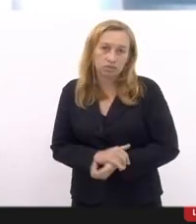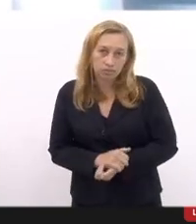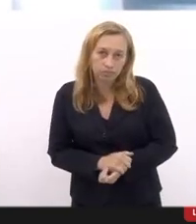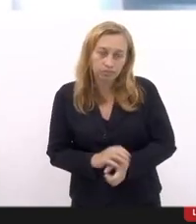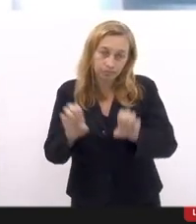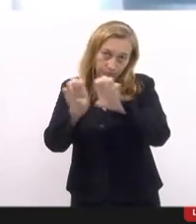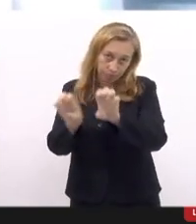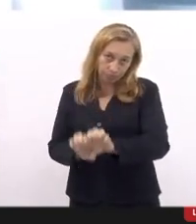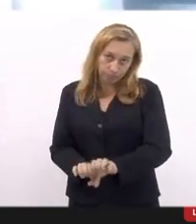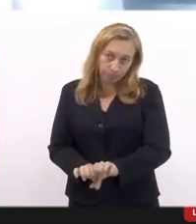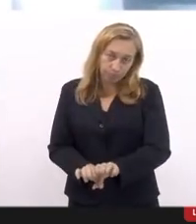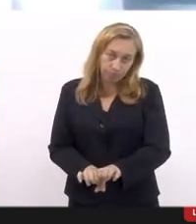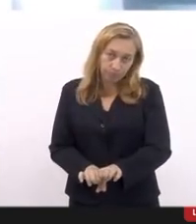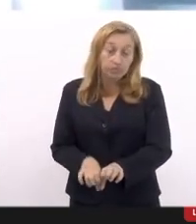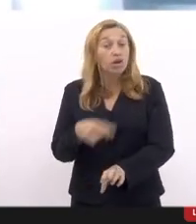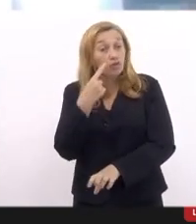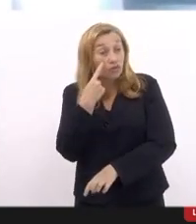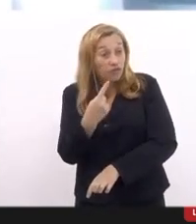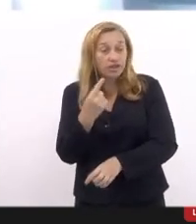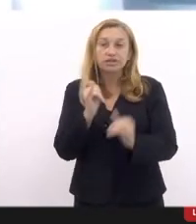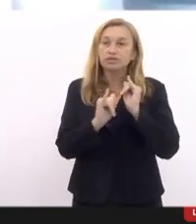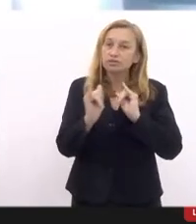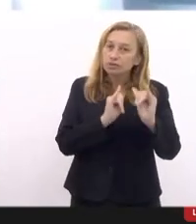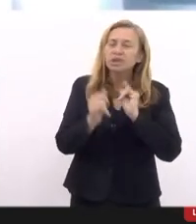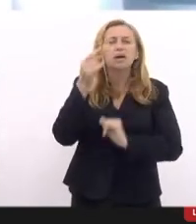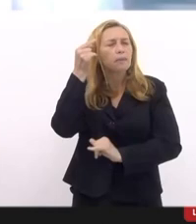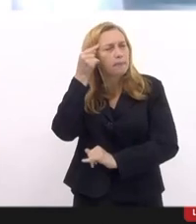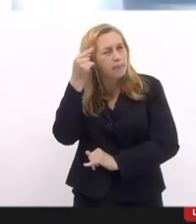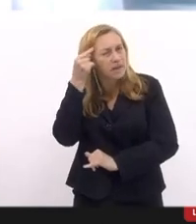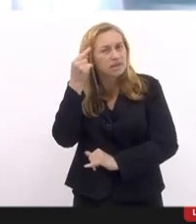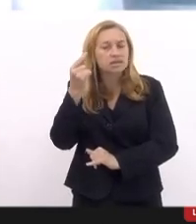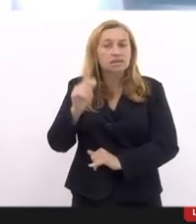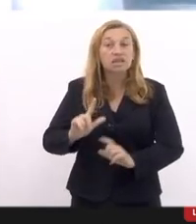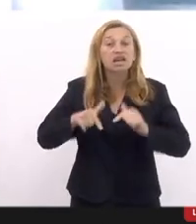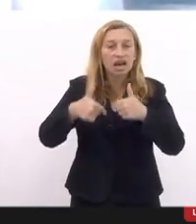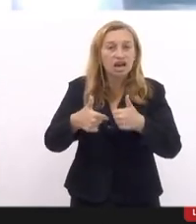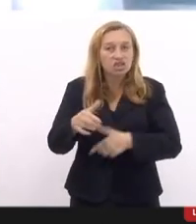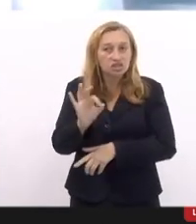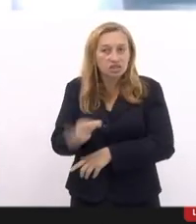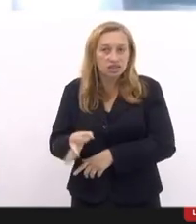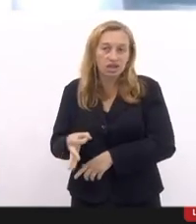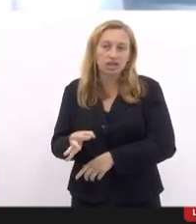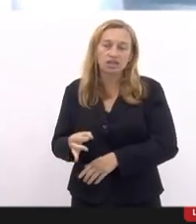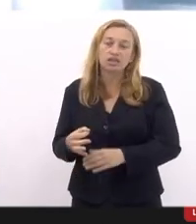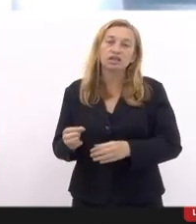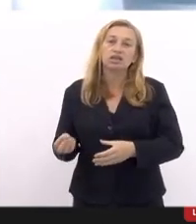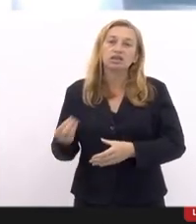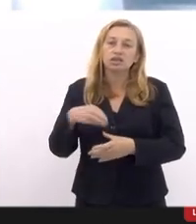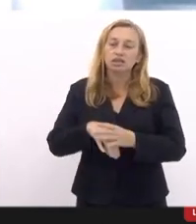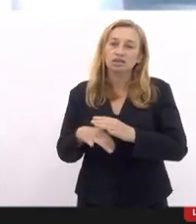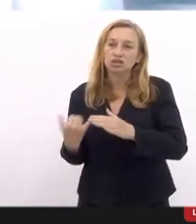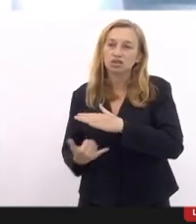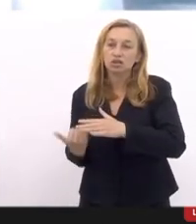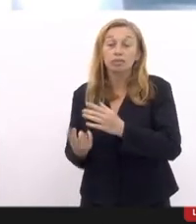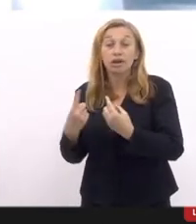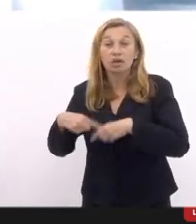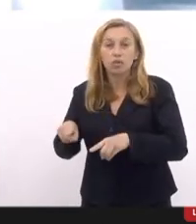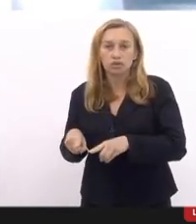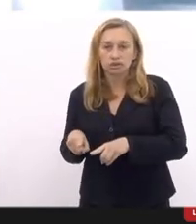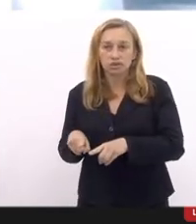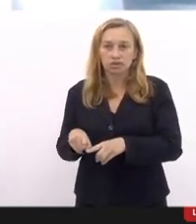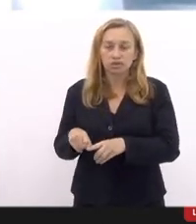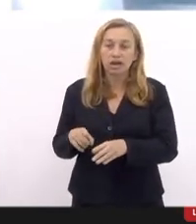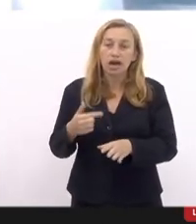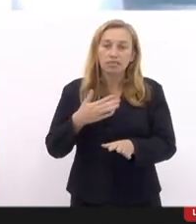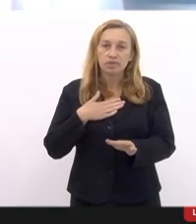estrutural, vejam esses dados, reflitam e atuem nas vossas instituições para combater isso, então,